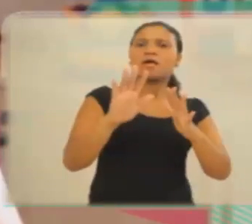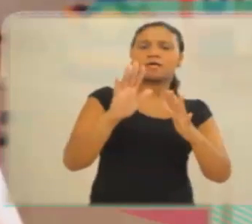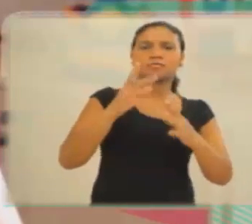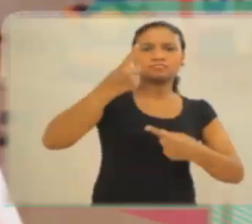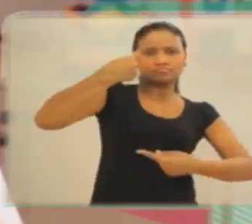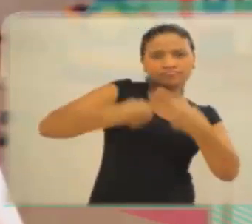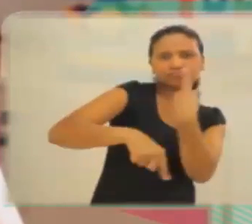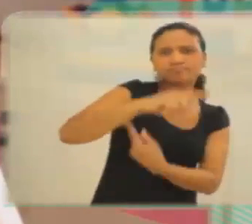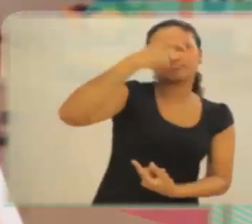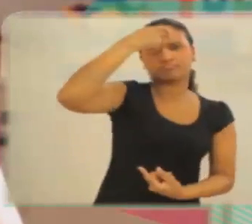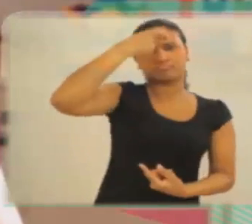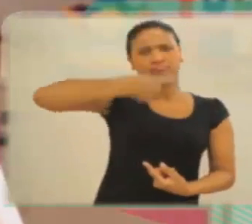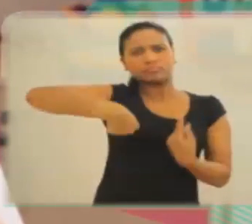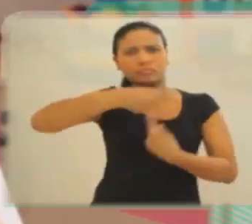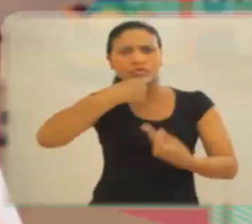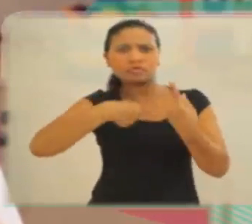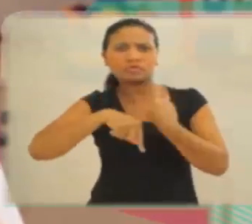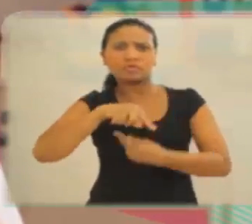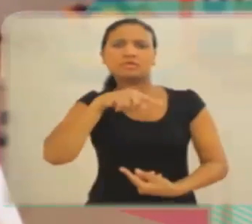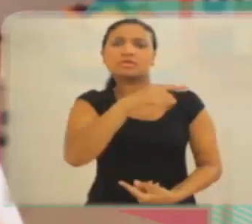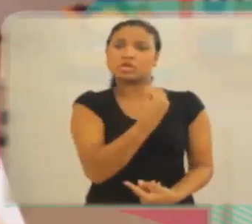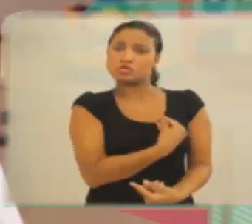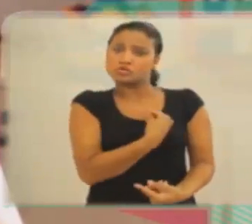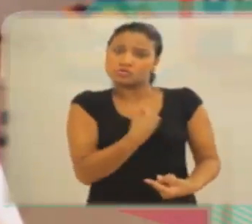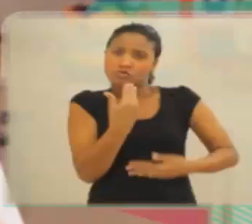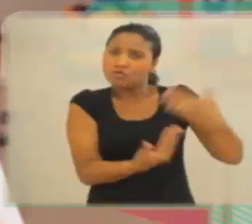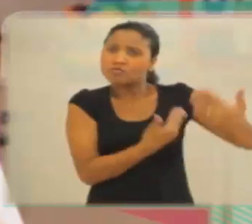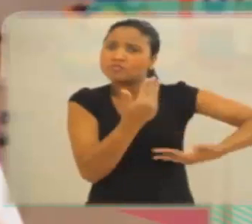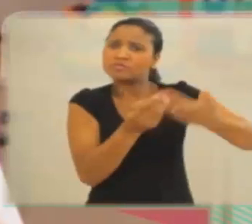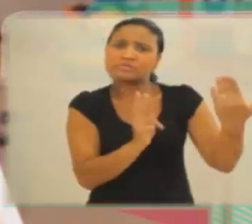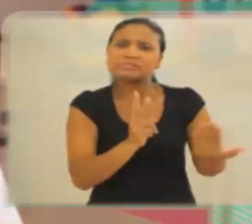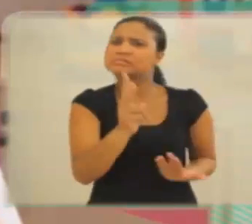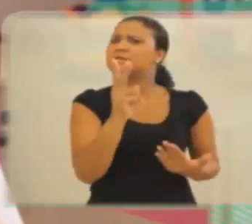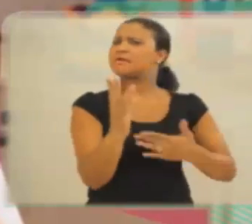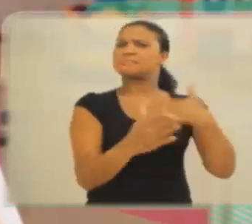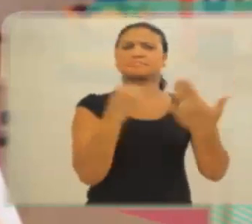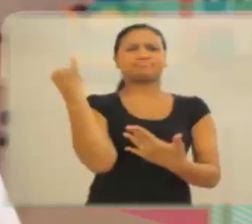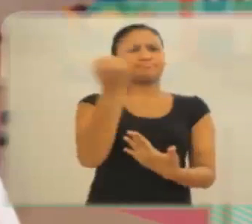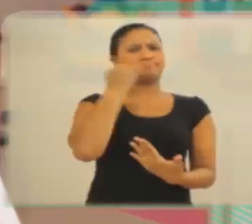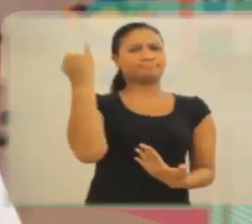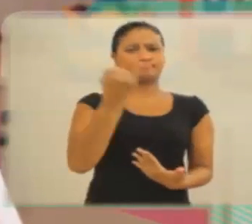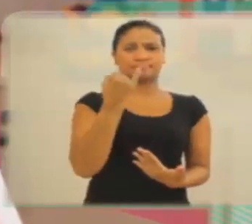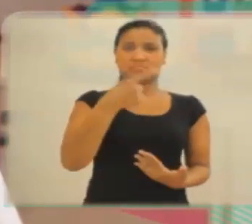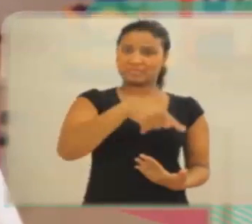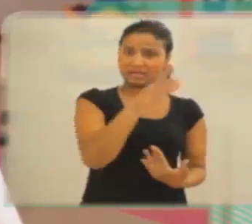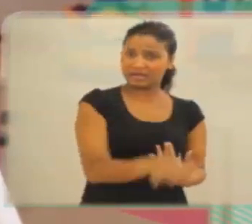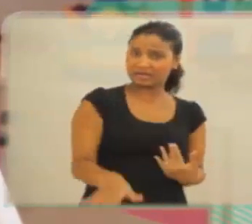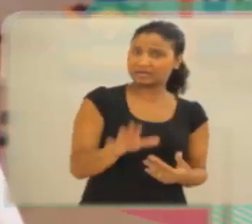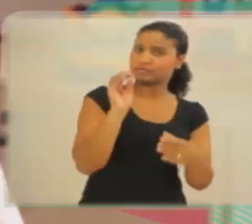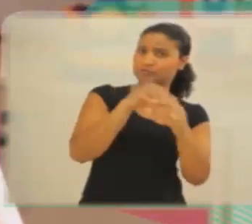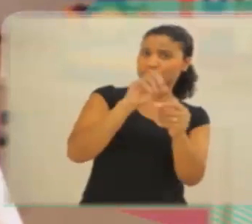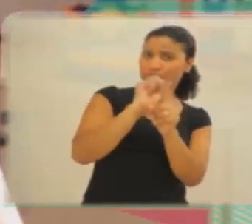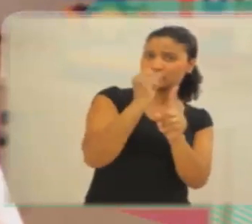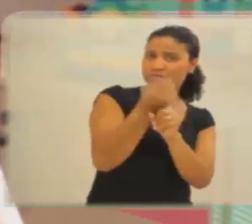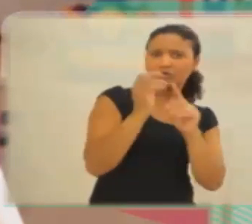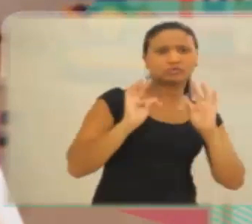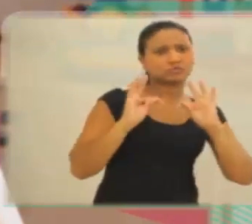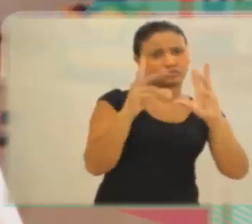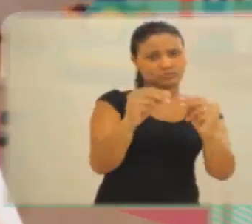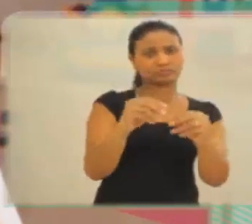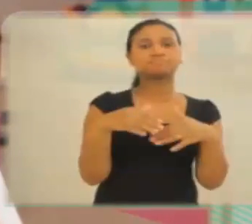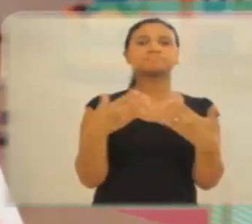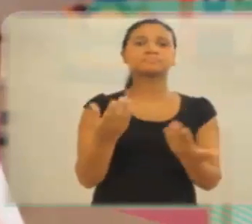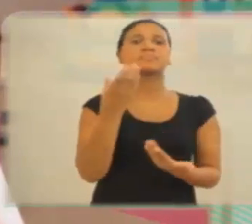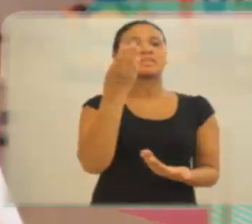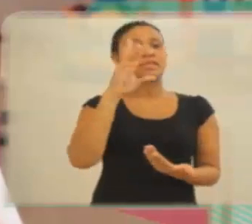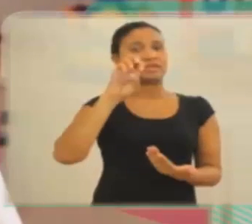psicomotoras, e sejam elas quais forem, essa convivência vai ser sempre muito rica para essa criança e